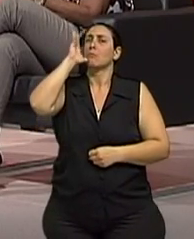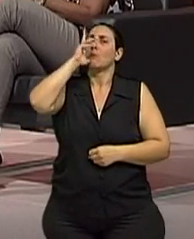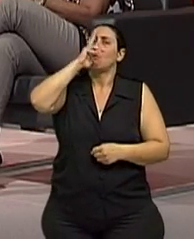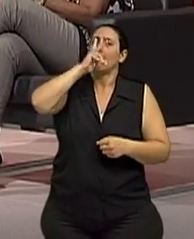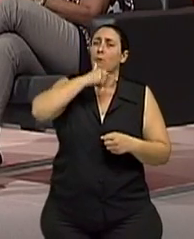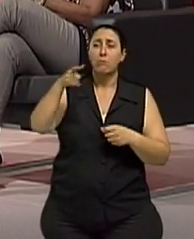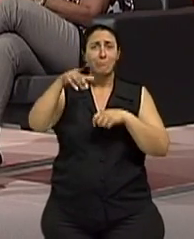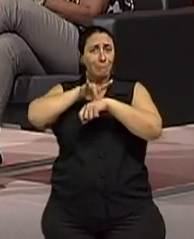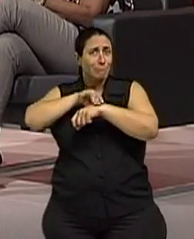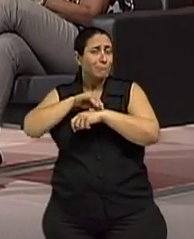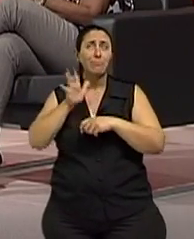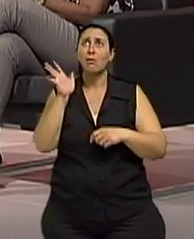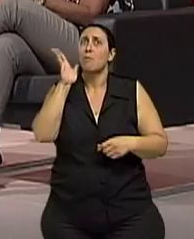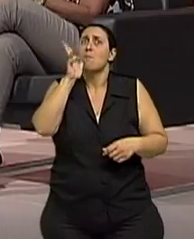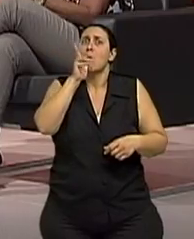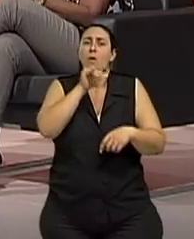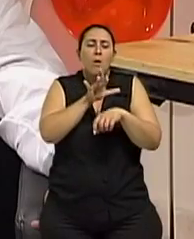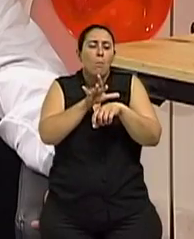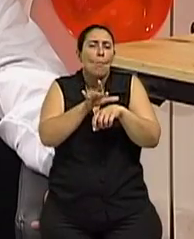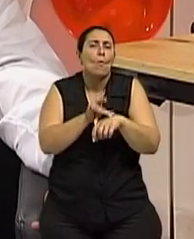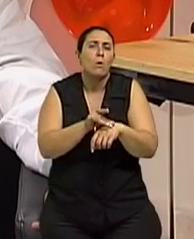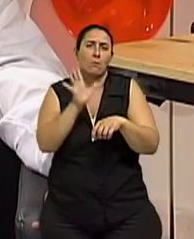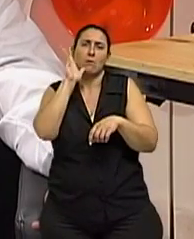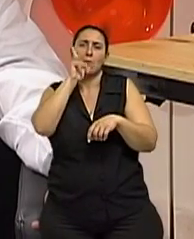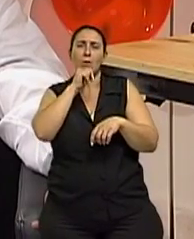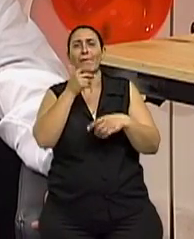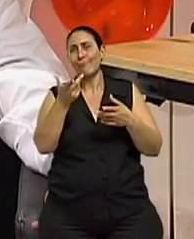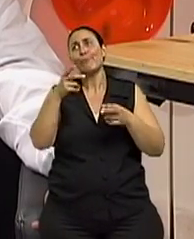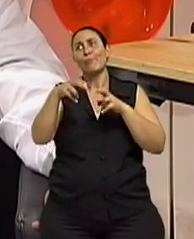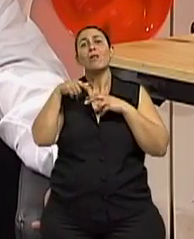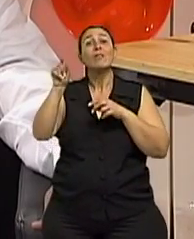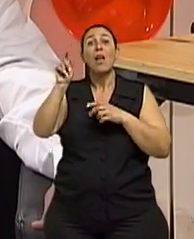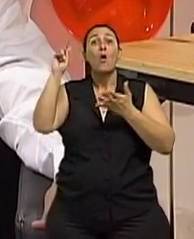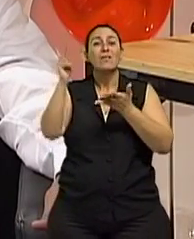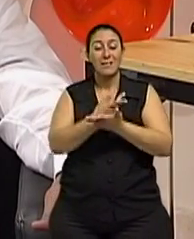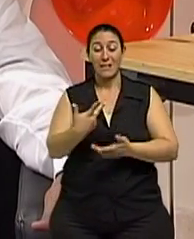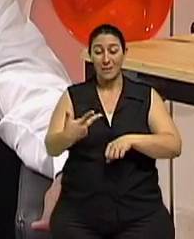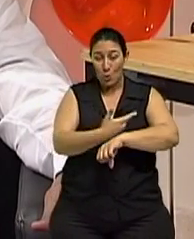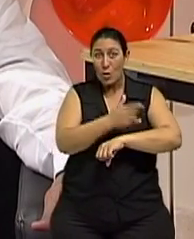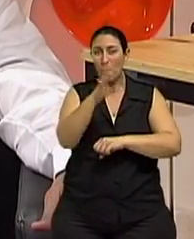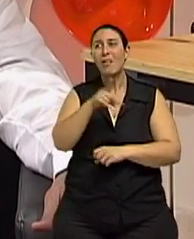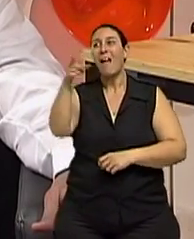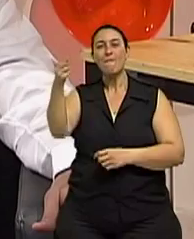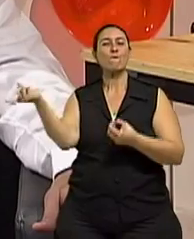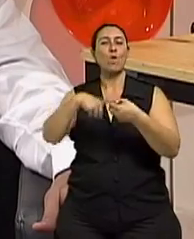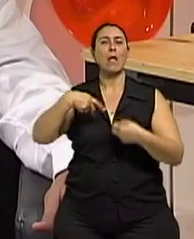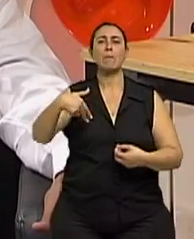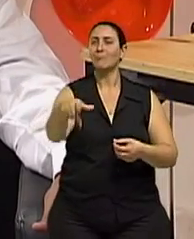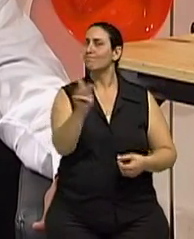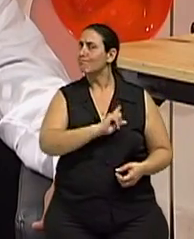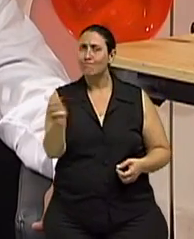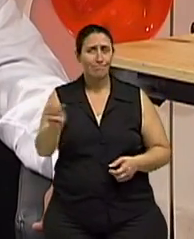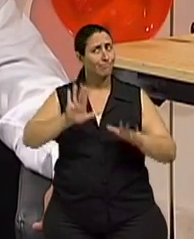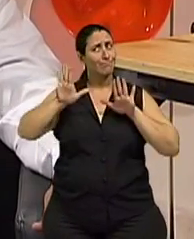grave, a gente acaba limitando o paciente de caminhar já no pós-operatório imediato, para não colocar apoio no